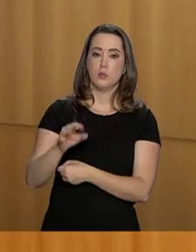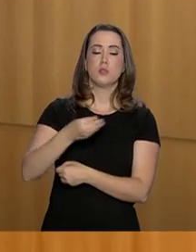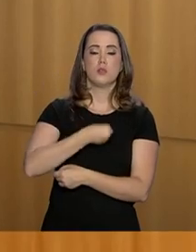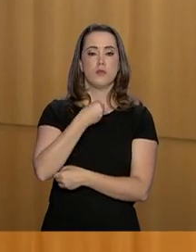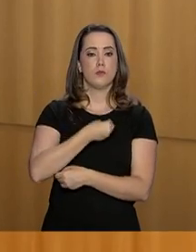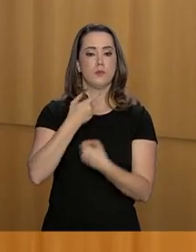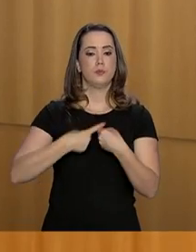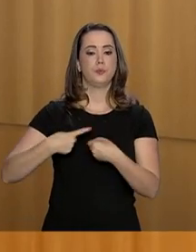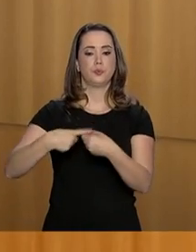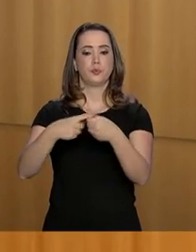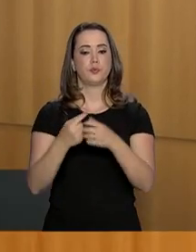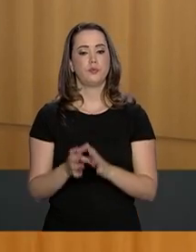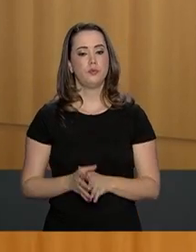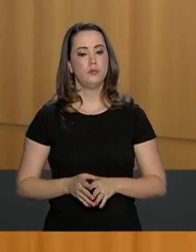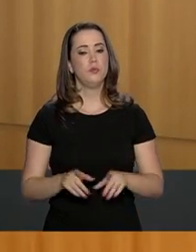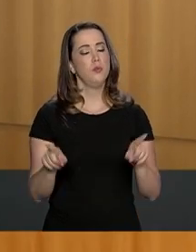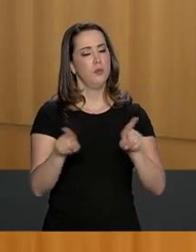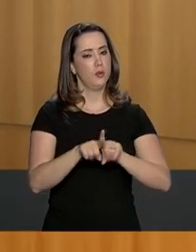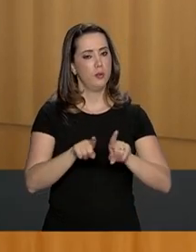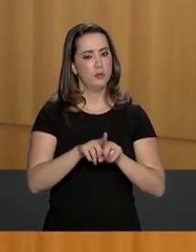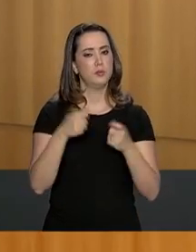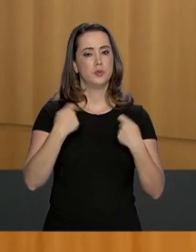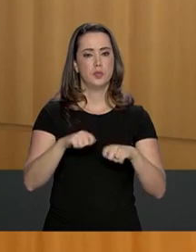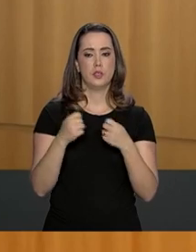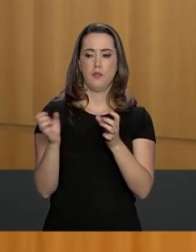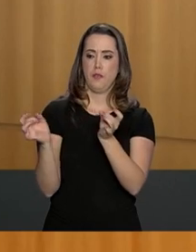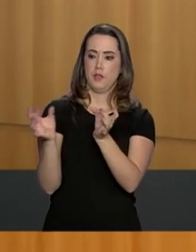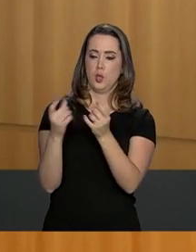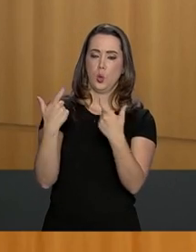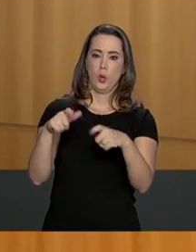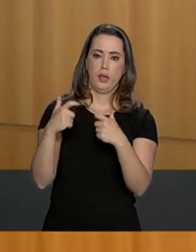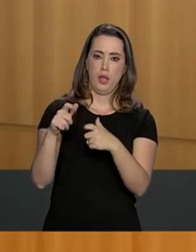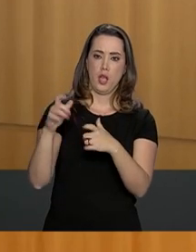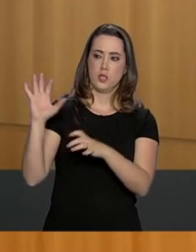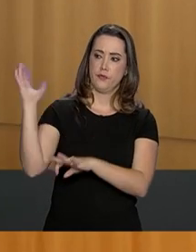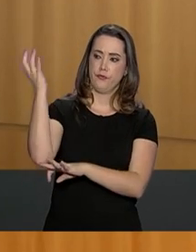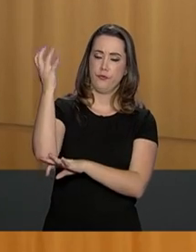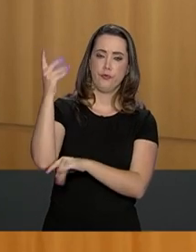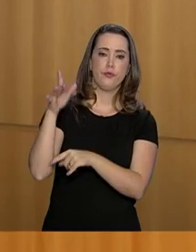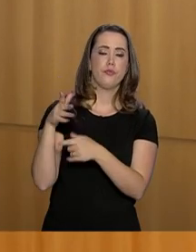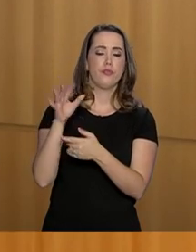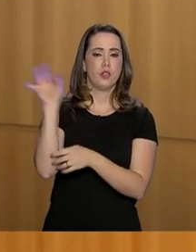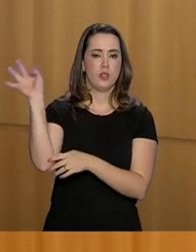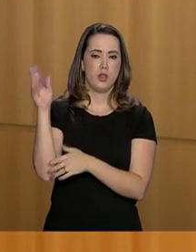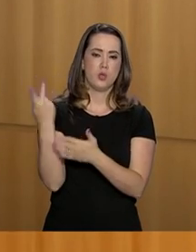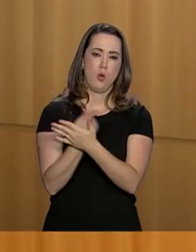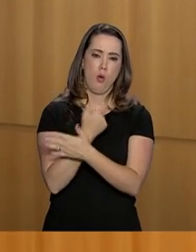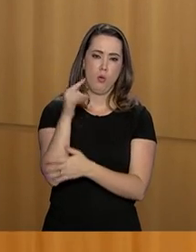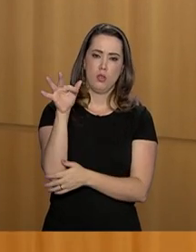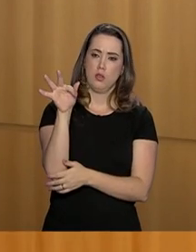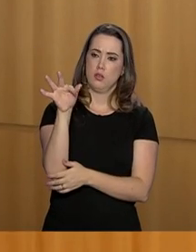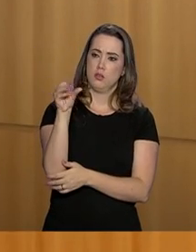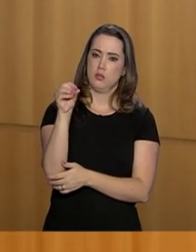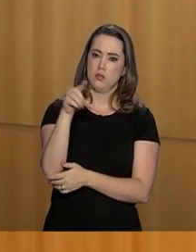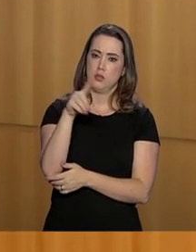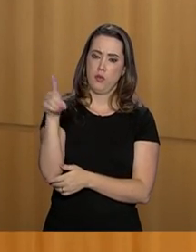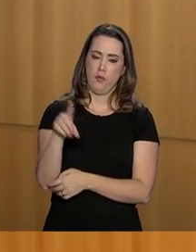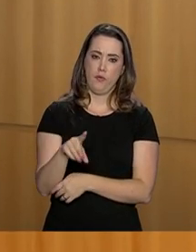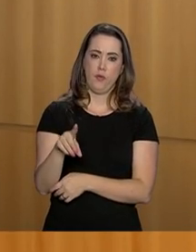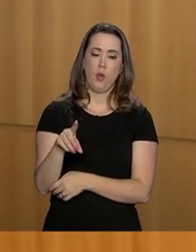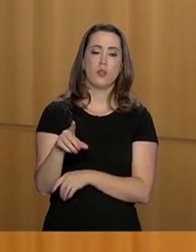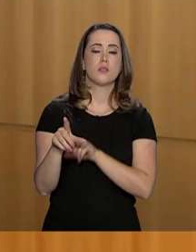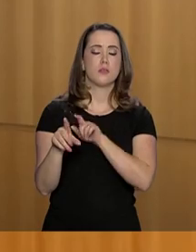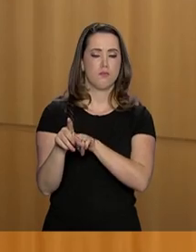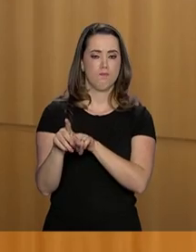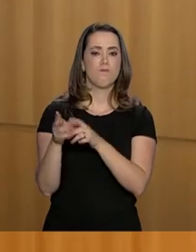Ricardo Salles afirmou ainda que deve privatizar parques federais, a exemplo do que já ocorreu em Foz do Iguaçu. O ministro